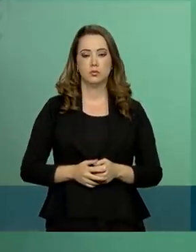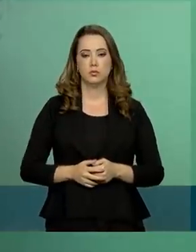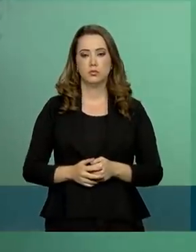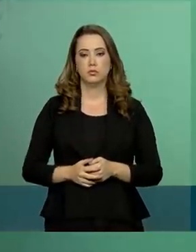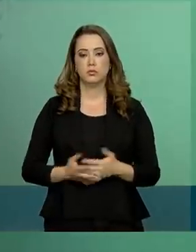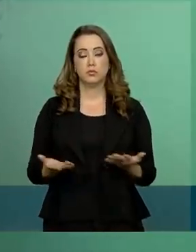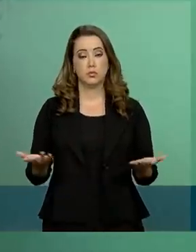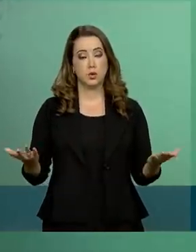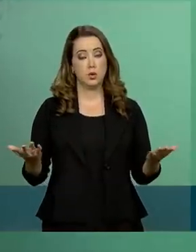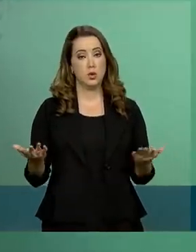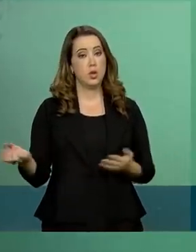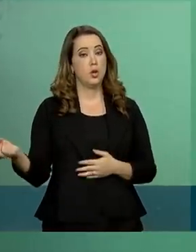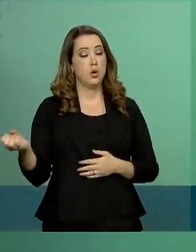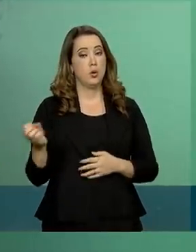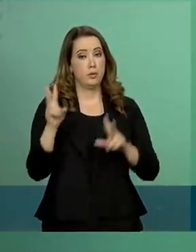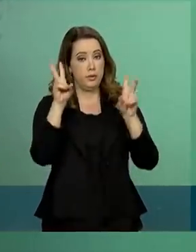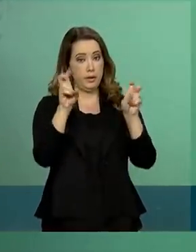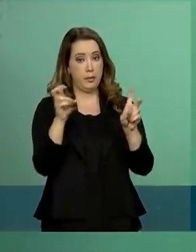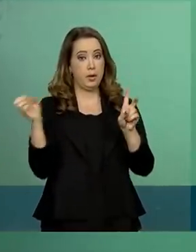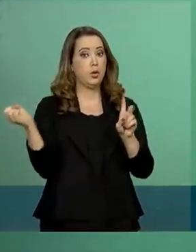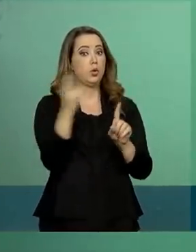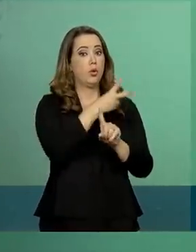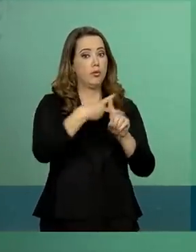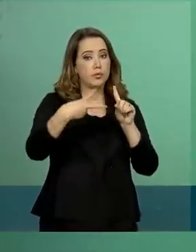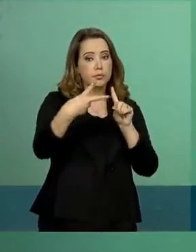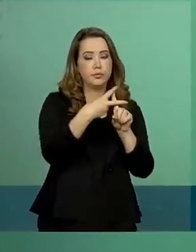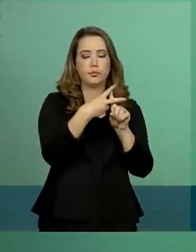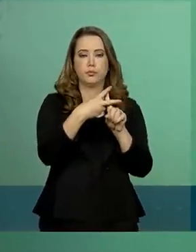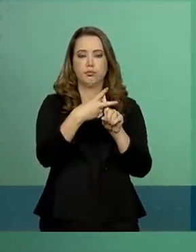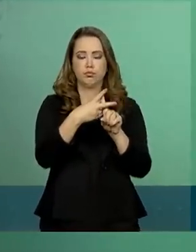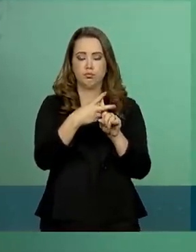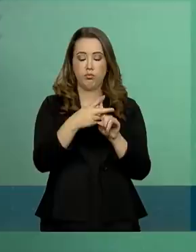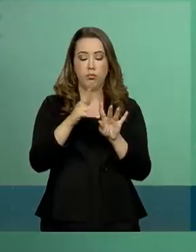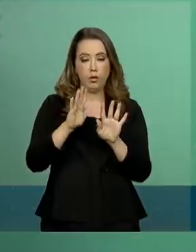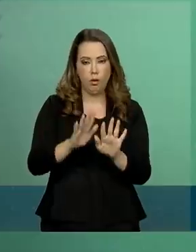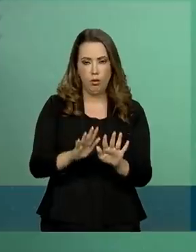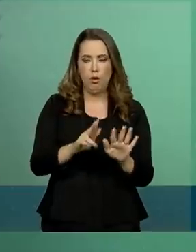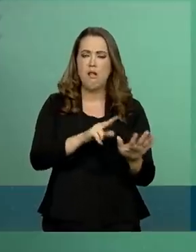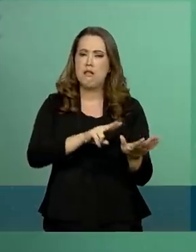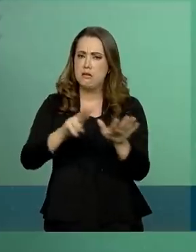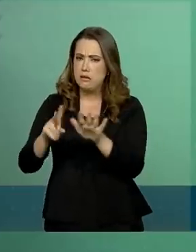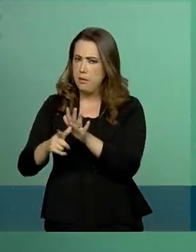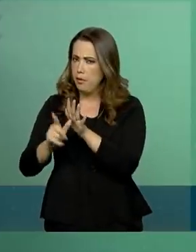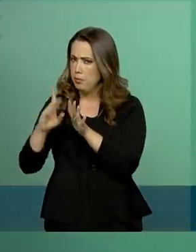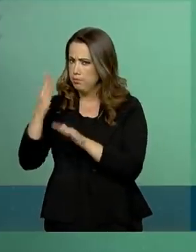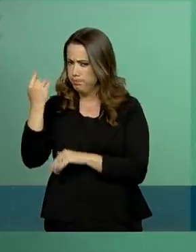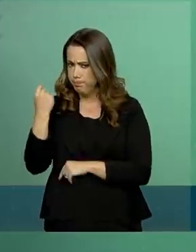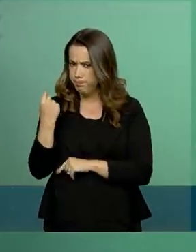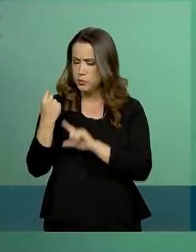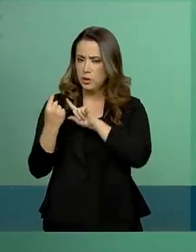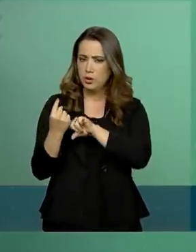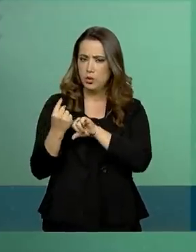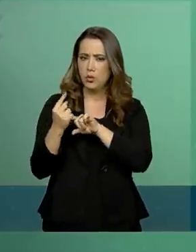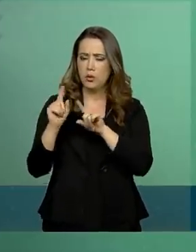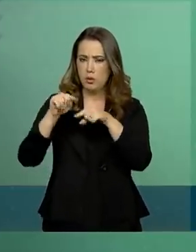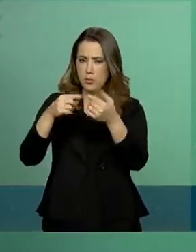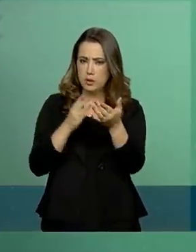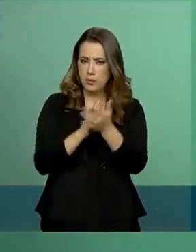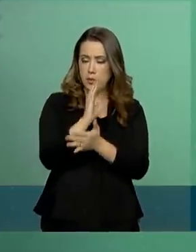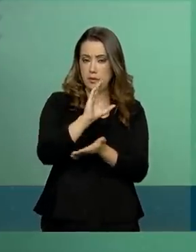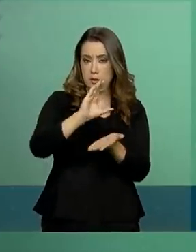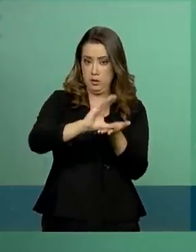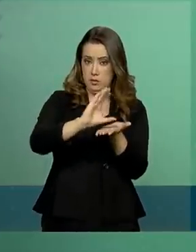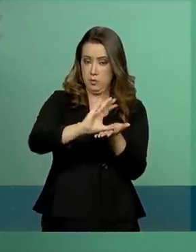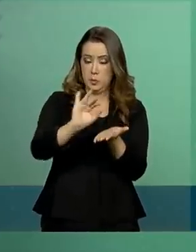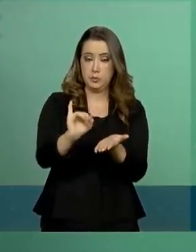O assunto Nova Previdência. Na semana passada, após a aprovação da proposta da Comissão de